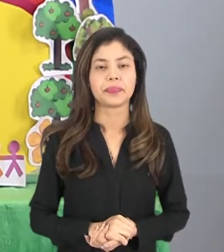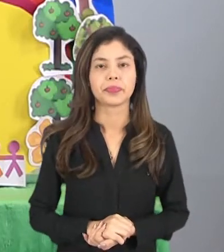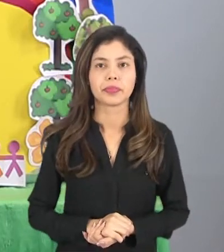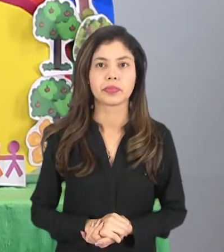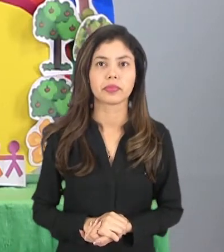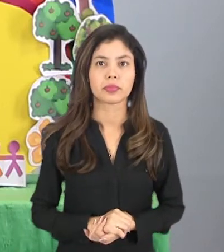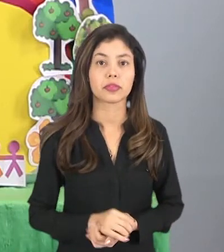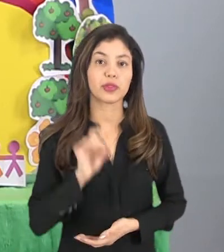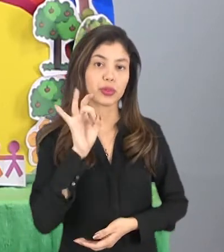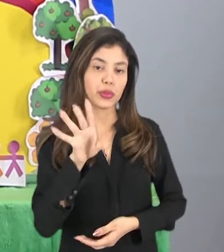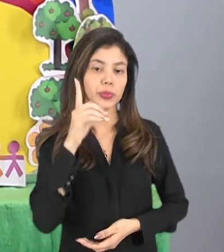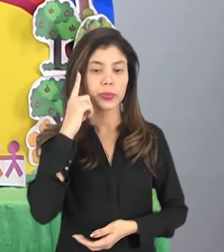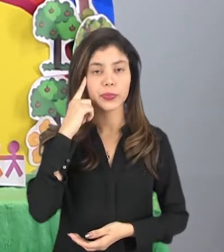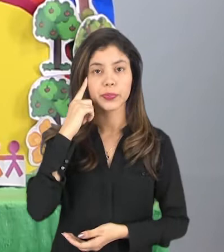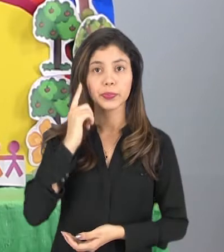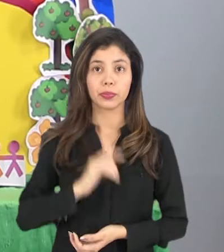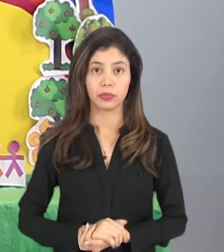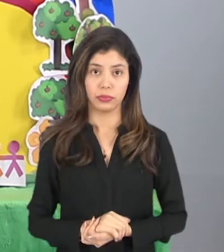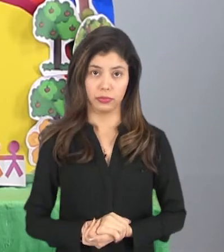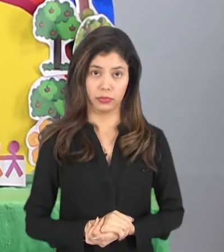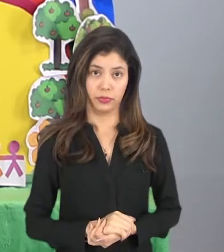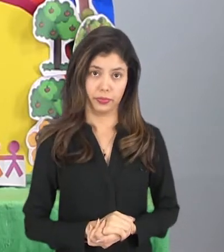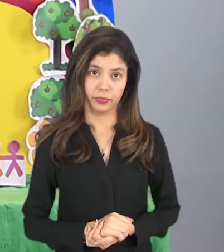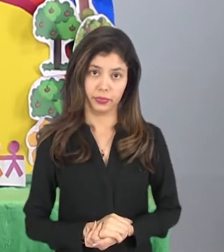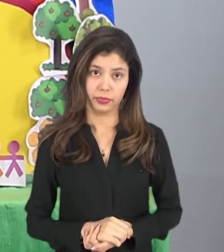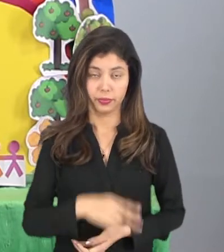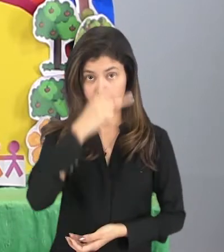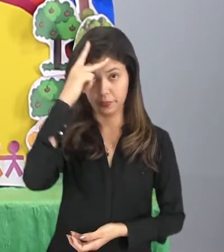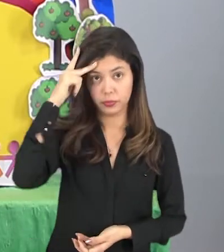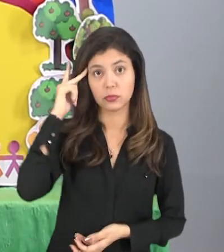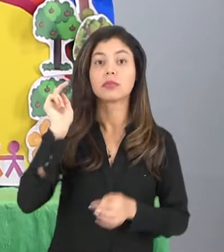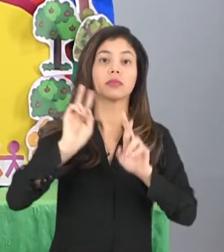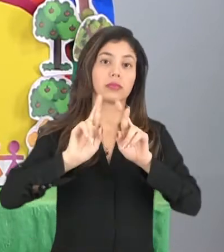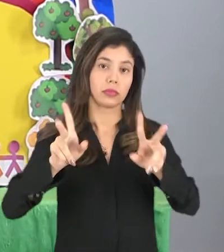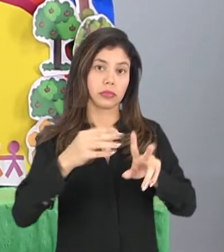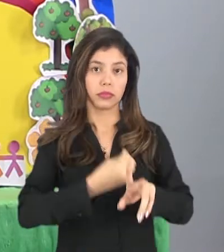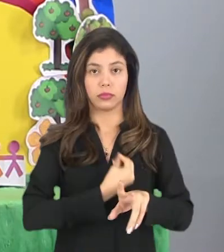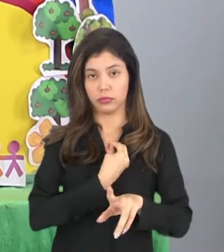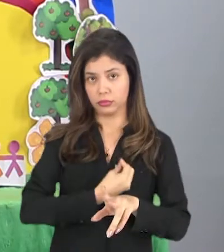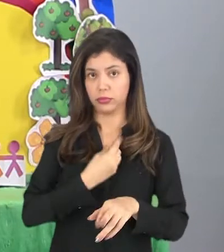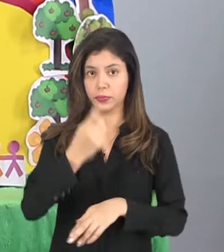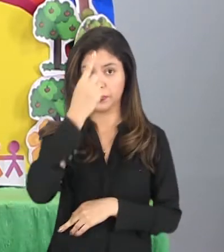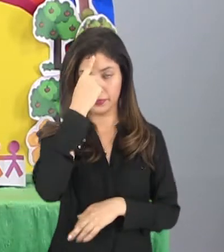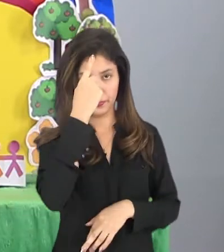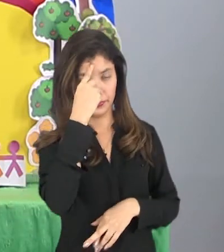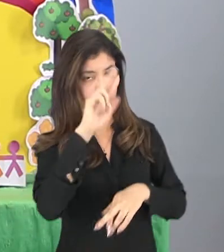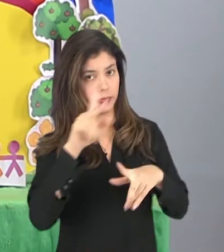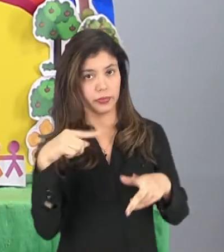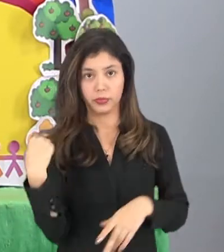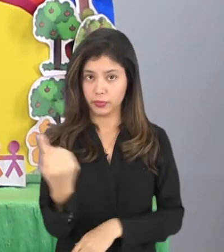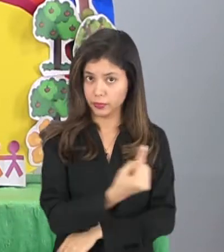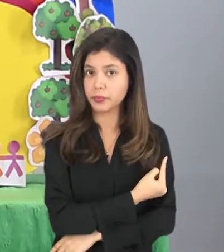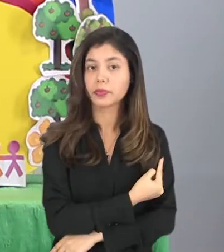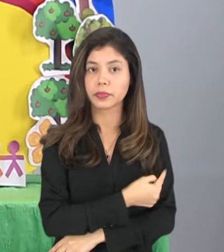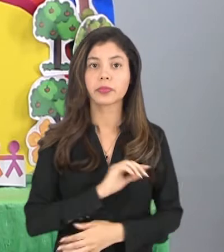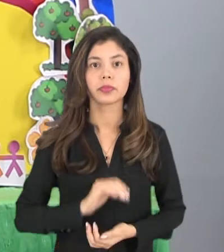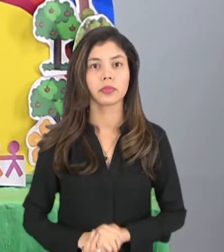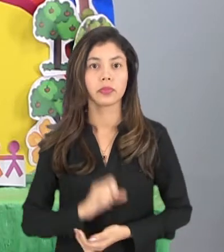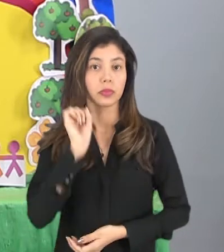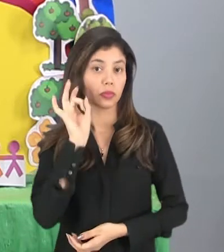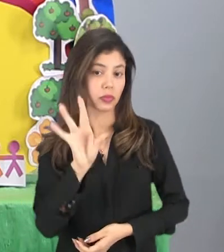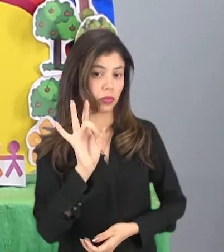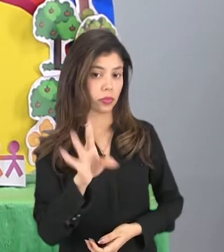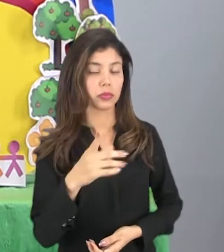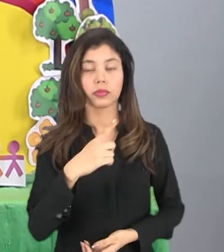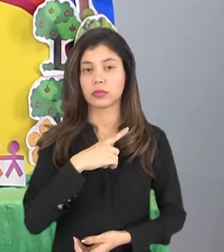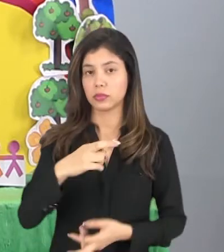É só pensar que pessoas que vivem diferente, pensam diferente da gente. É só a